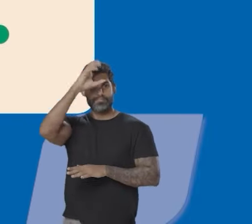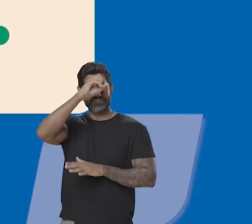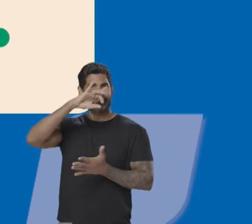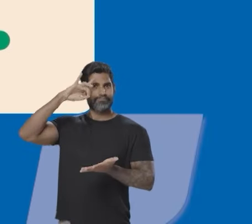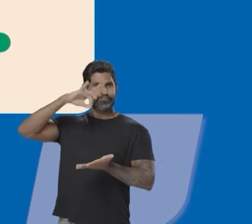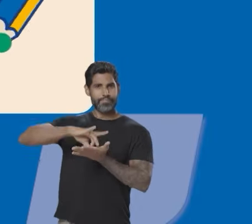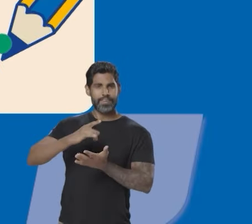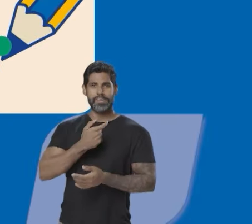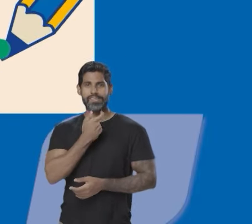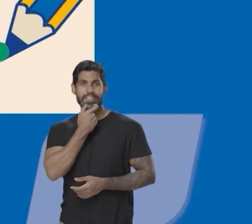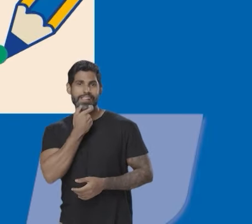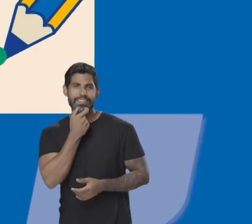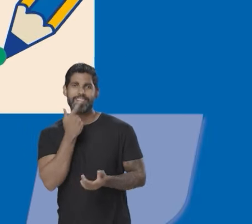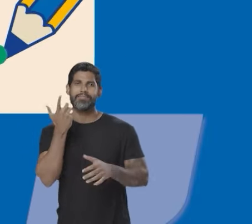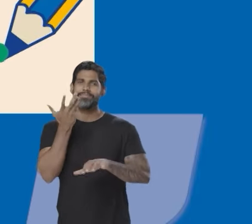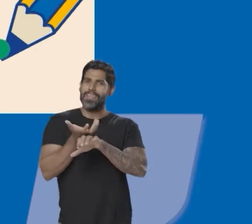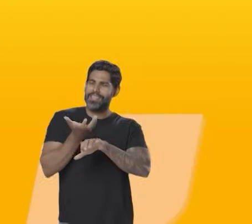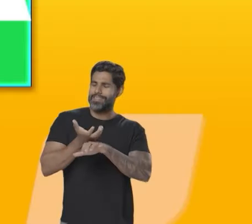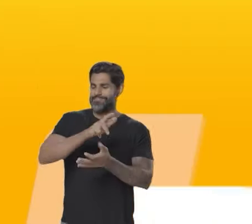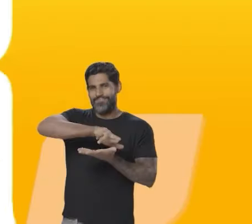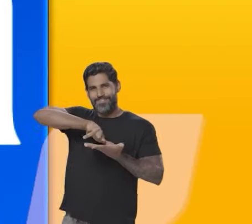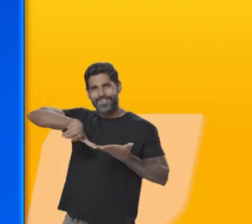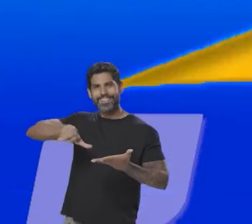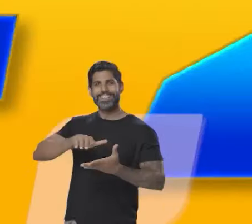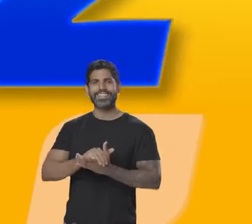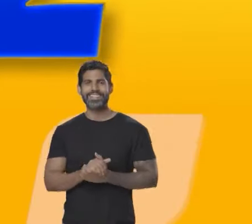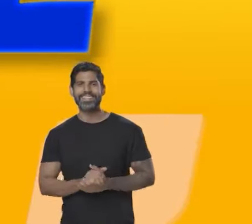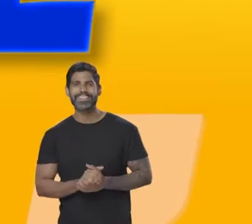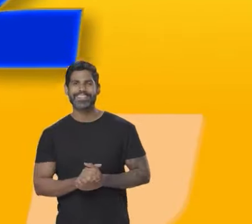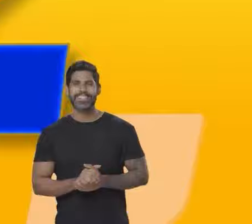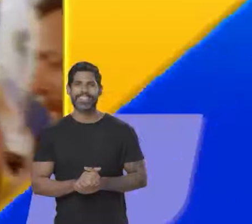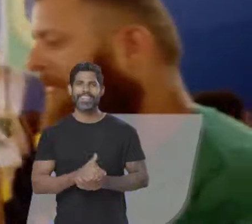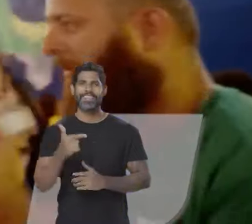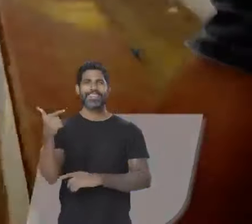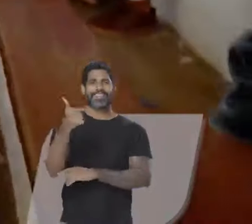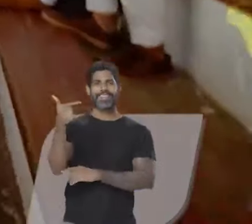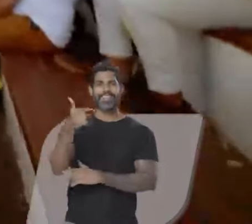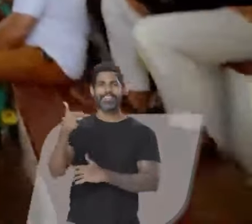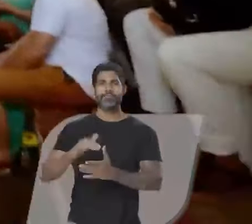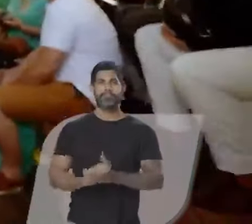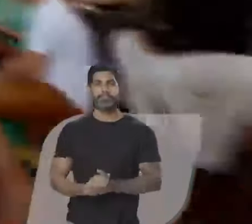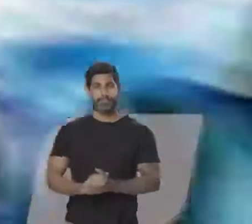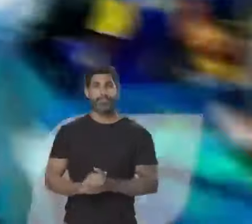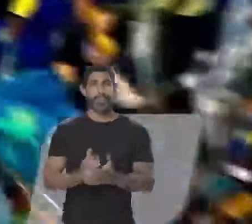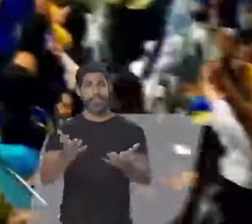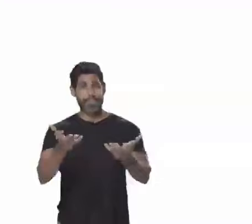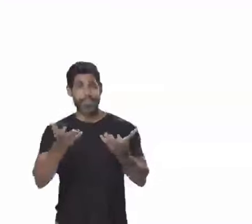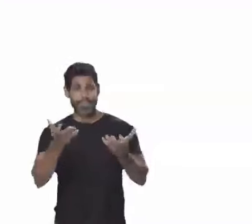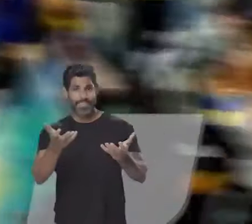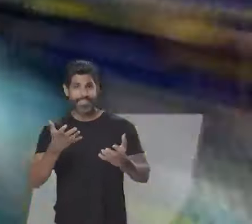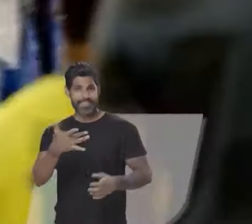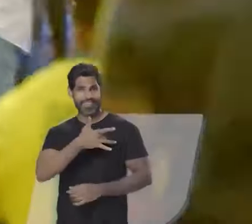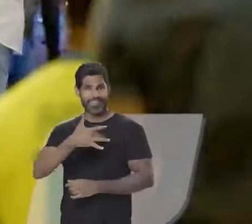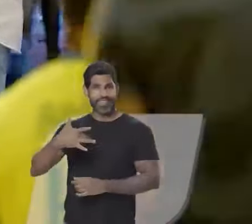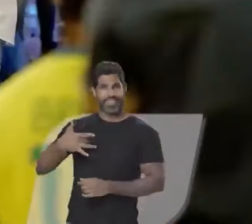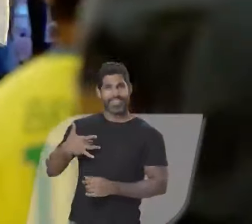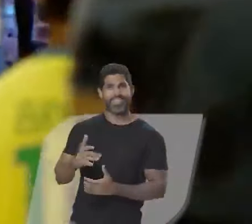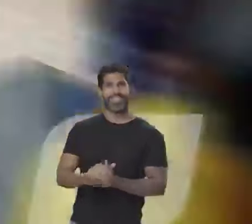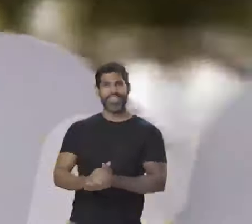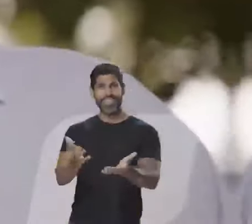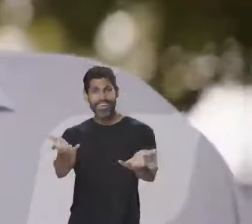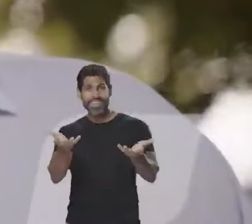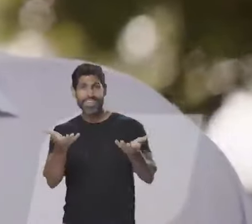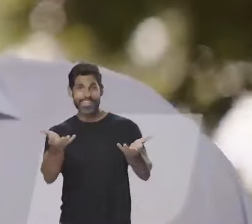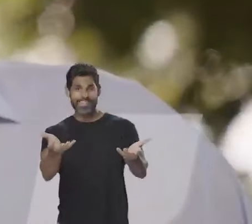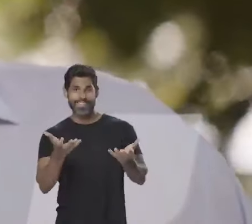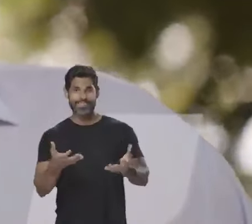verdade e inglês entre outras matérias Pra mudar 22 Eu quero, quero saúde Eu quero